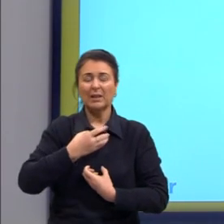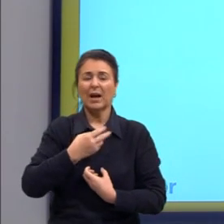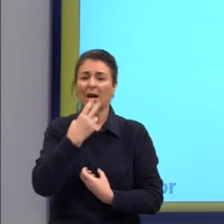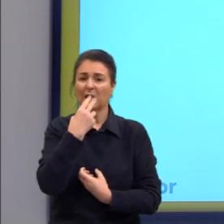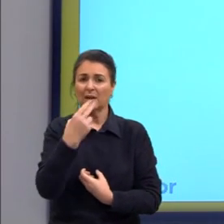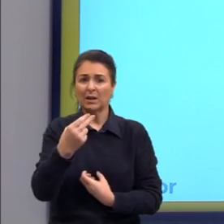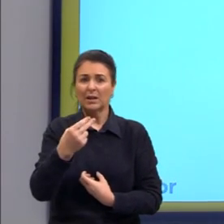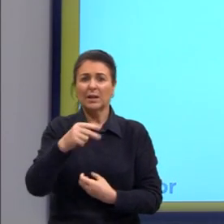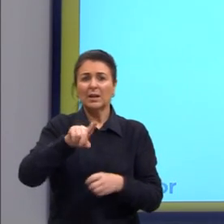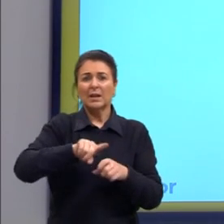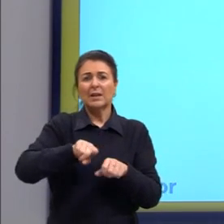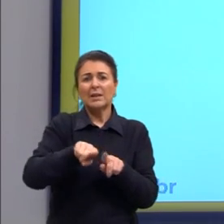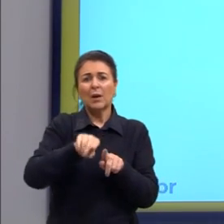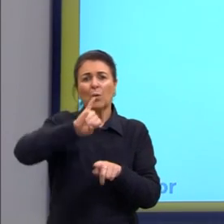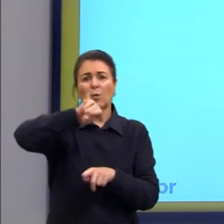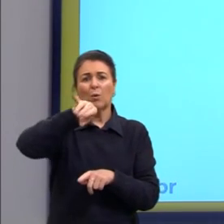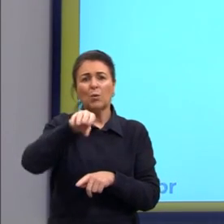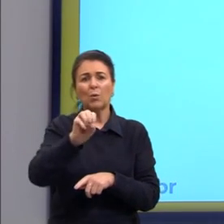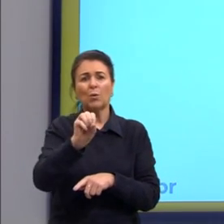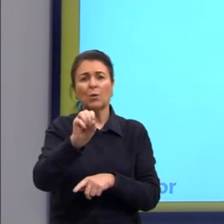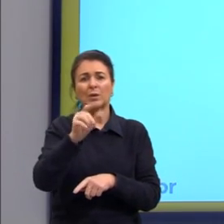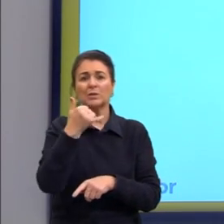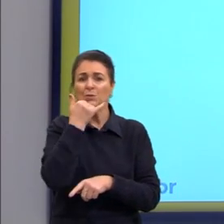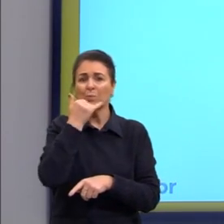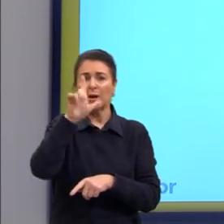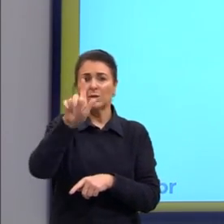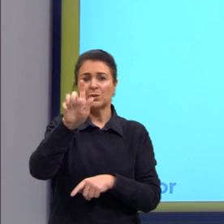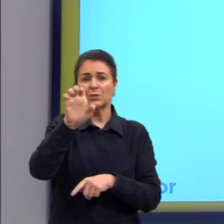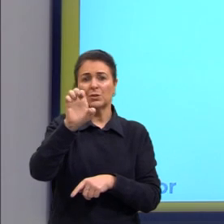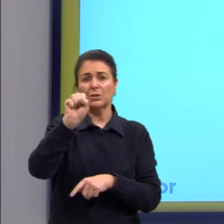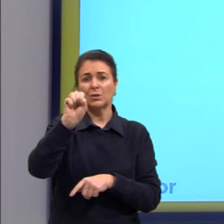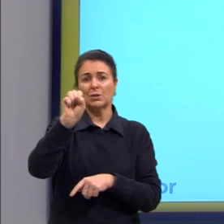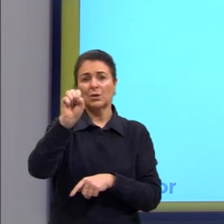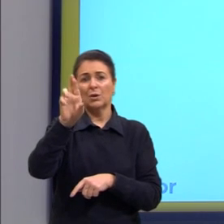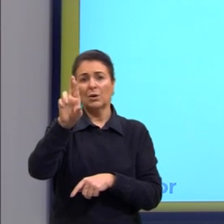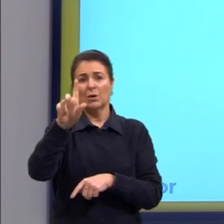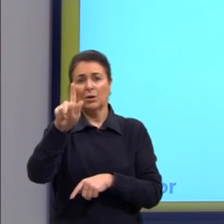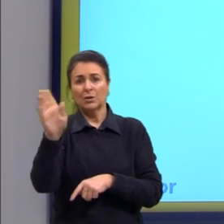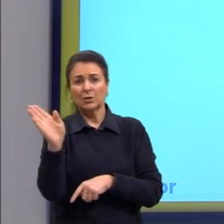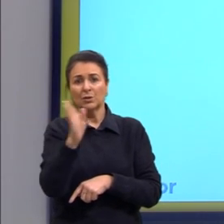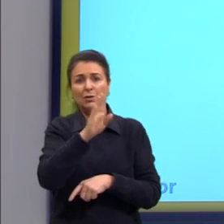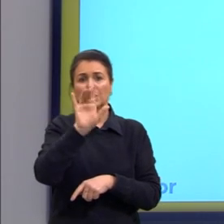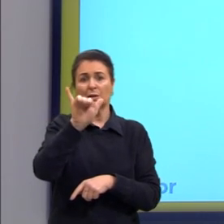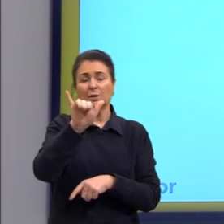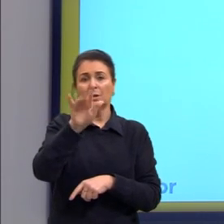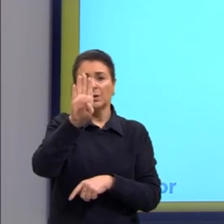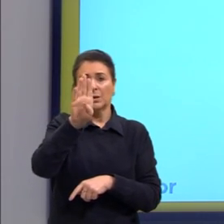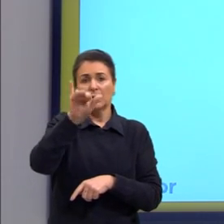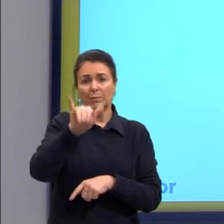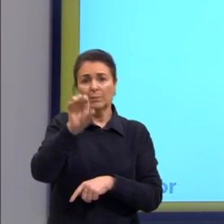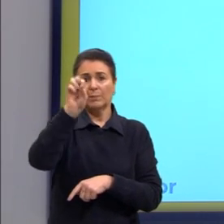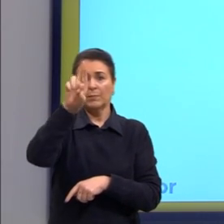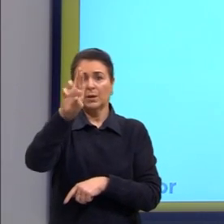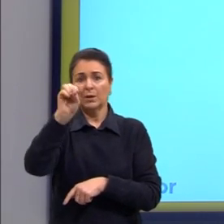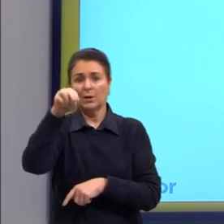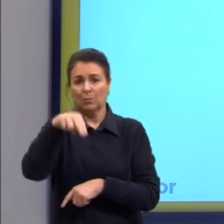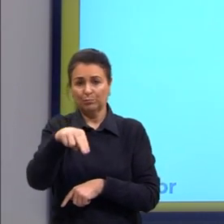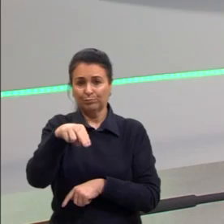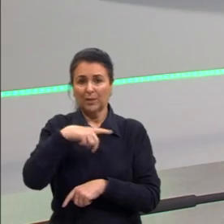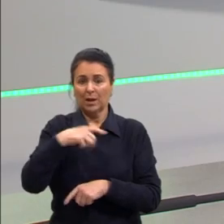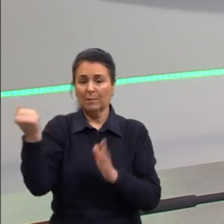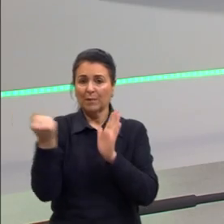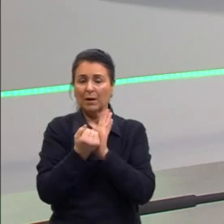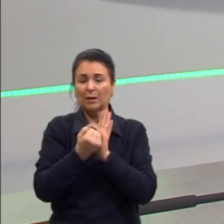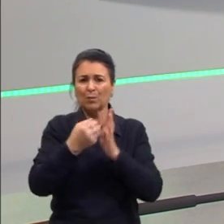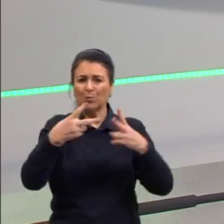George Gordon Byron, como geração byroniana também. E ela é marcada por quê? Por aspectos